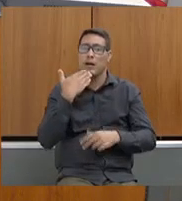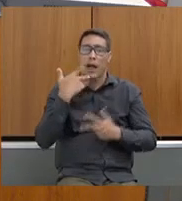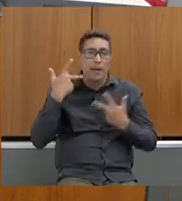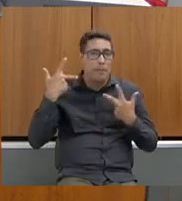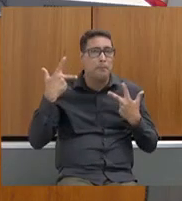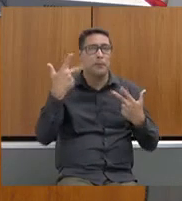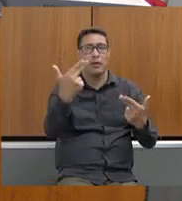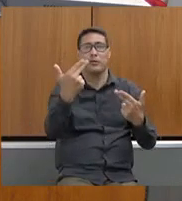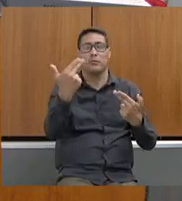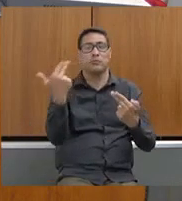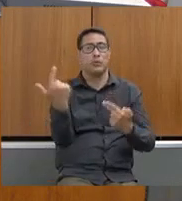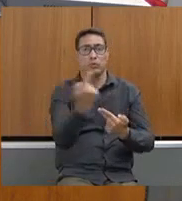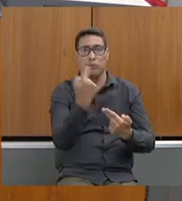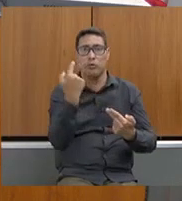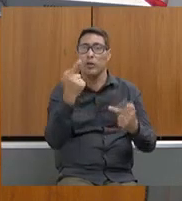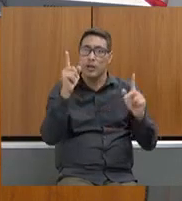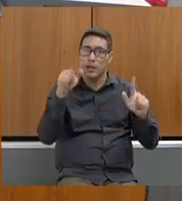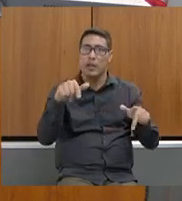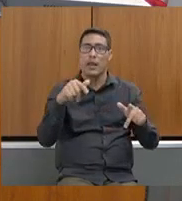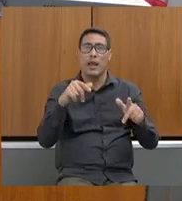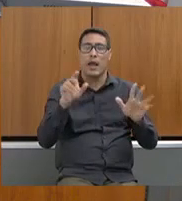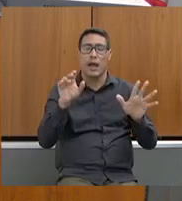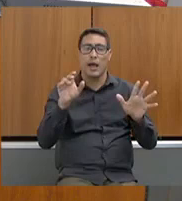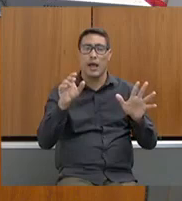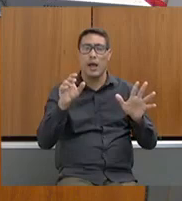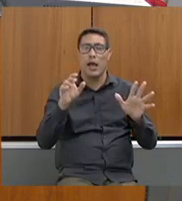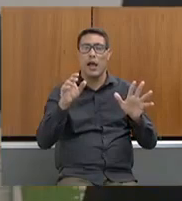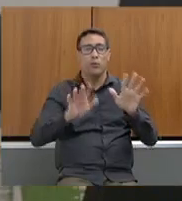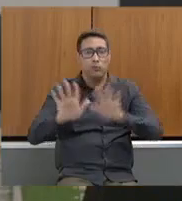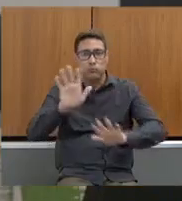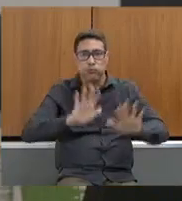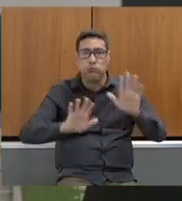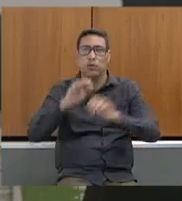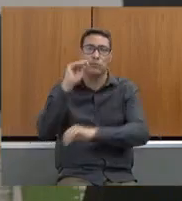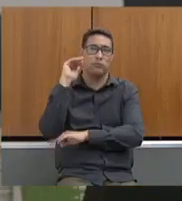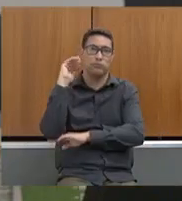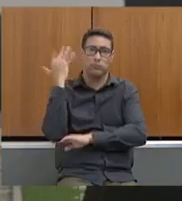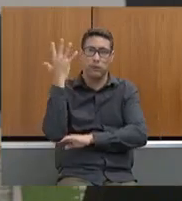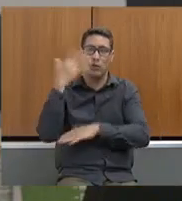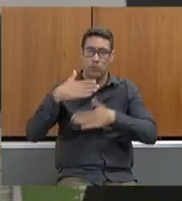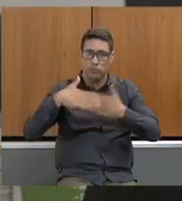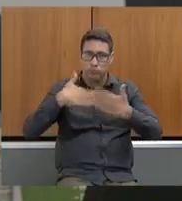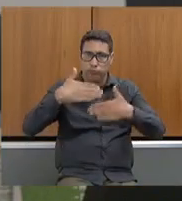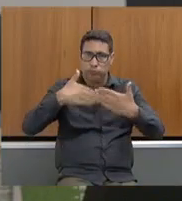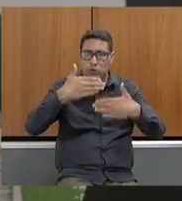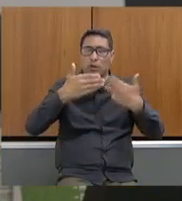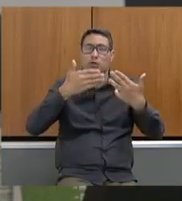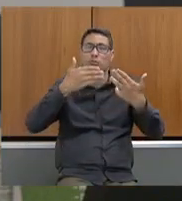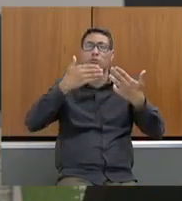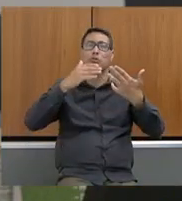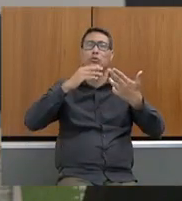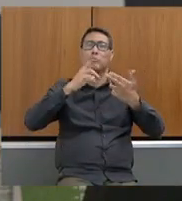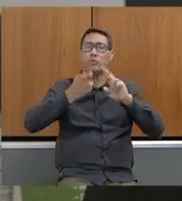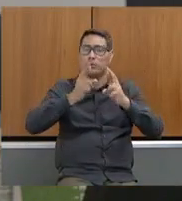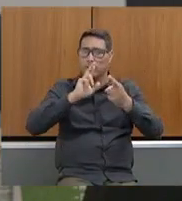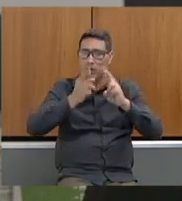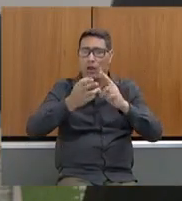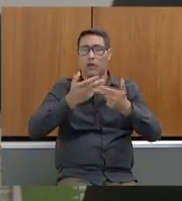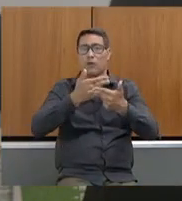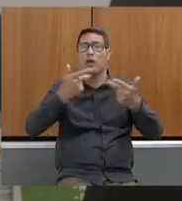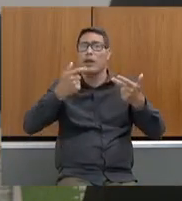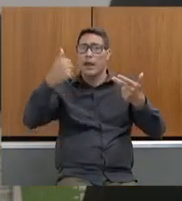a preservação ambiental, o desenvolvimento sustentável. Eu acho que esse diálogo é muito vago.